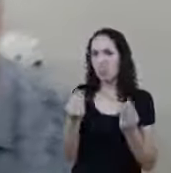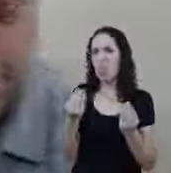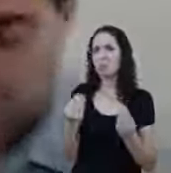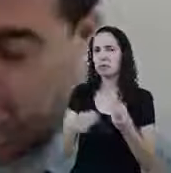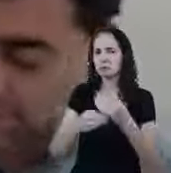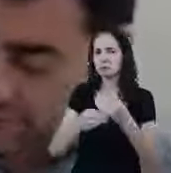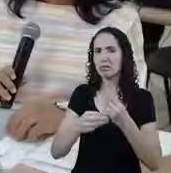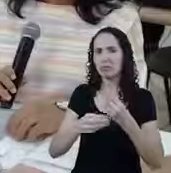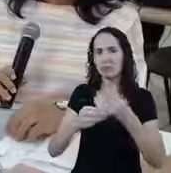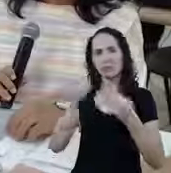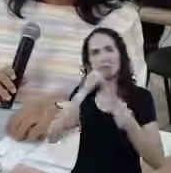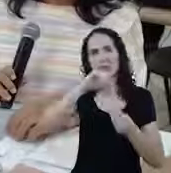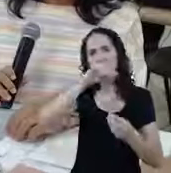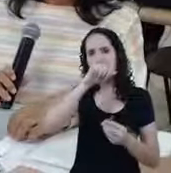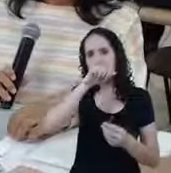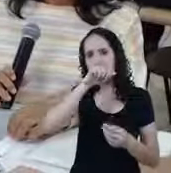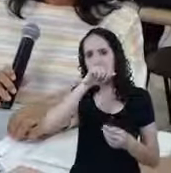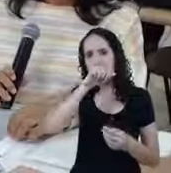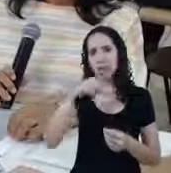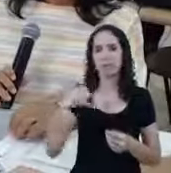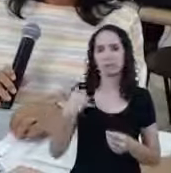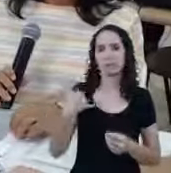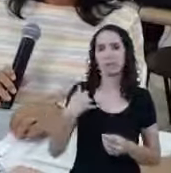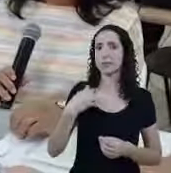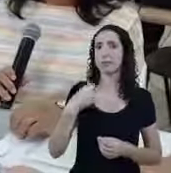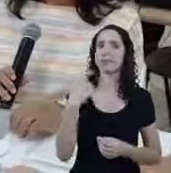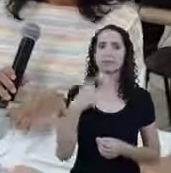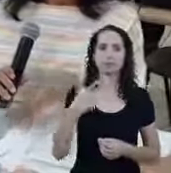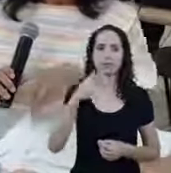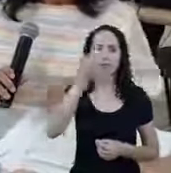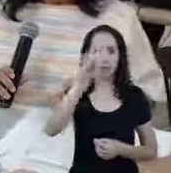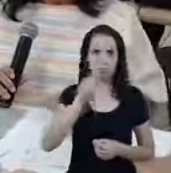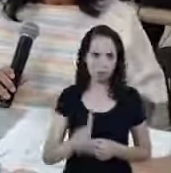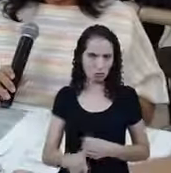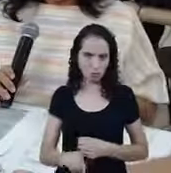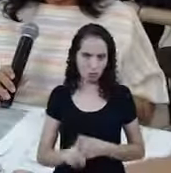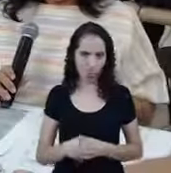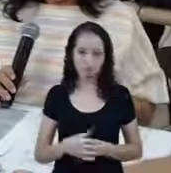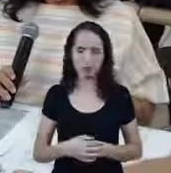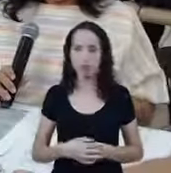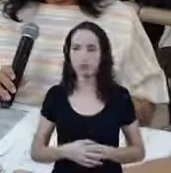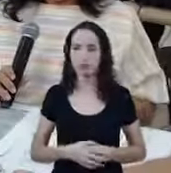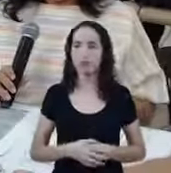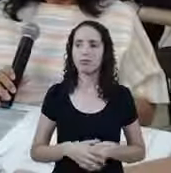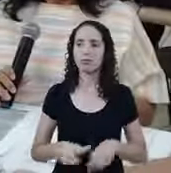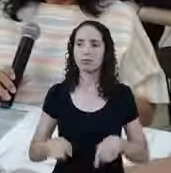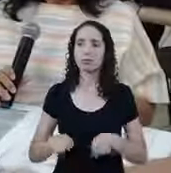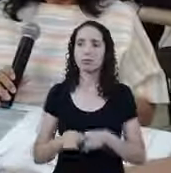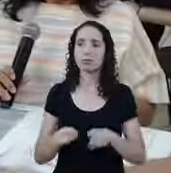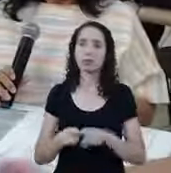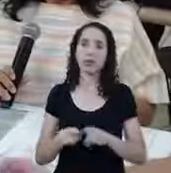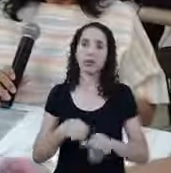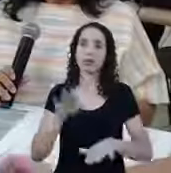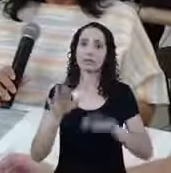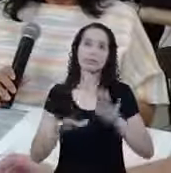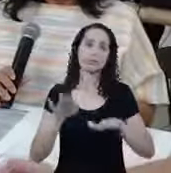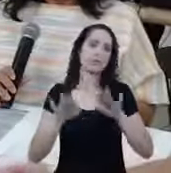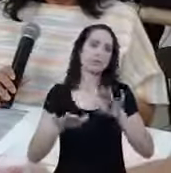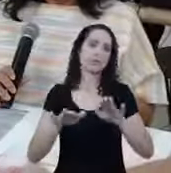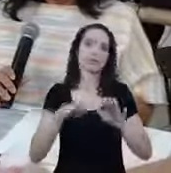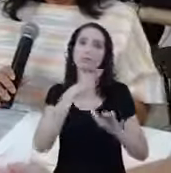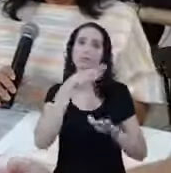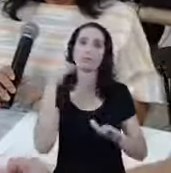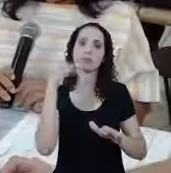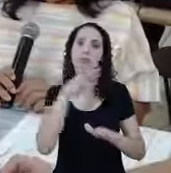também Não só adolescentes Que tem filhos Menores de 18 anos Enfim Mas também que trabalham Você pode pensar Que a